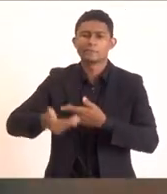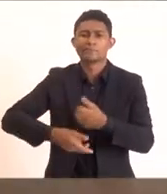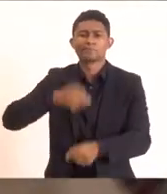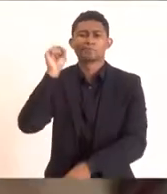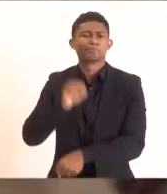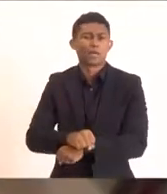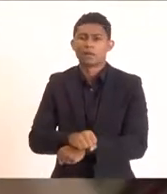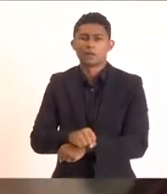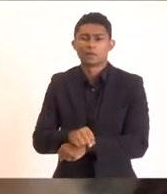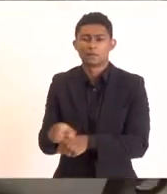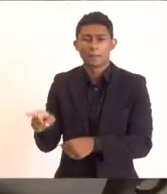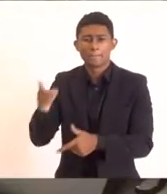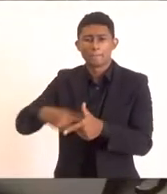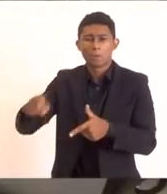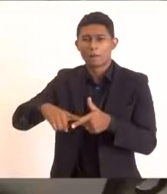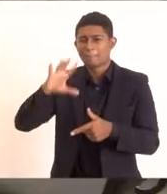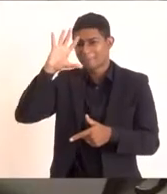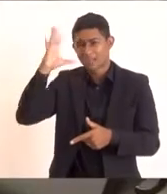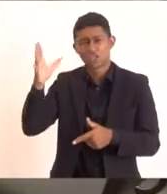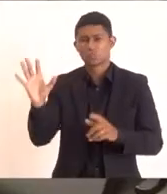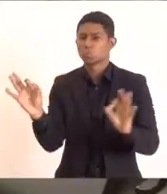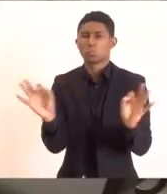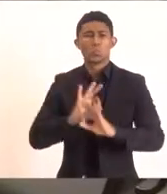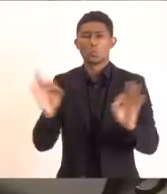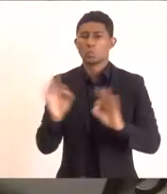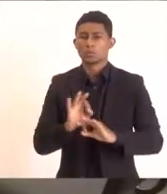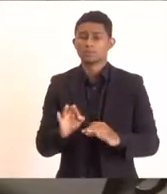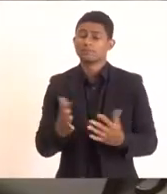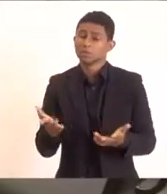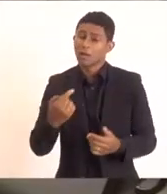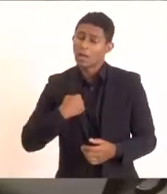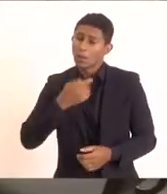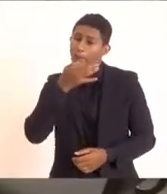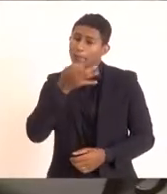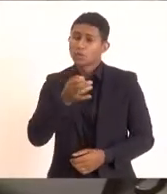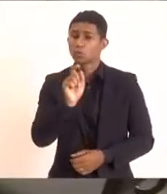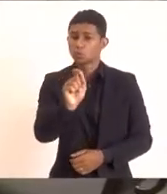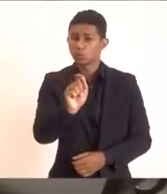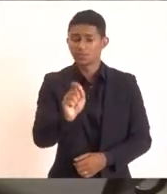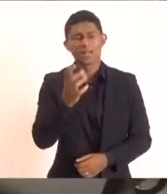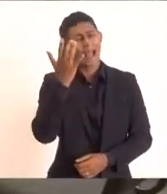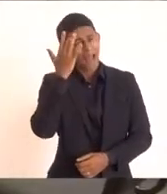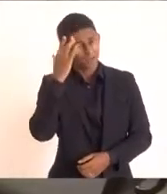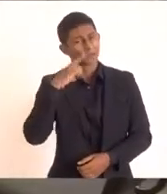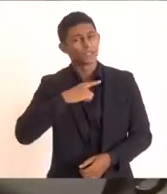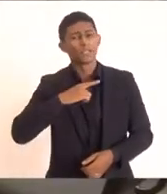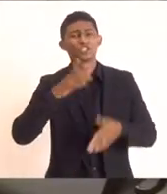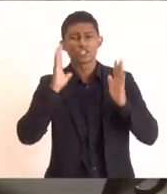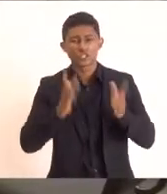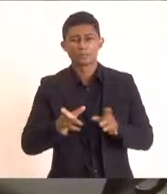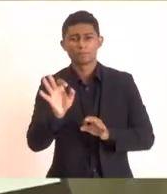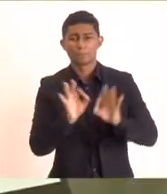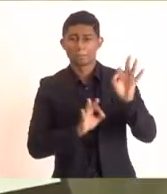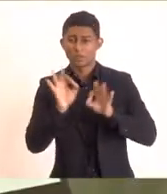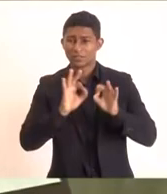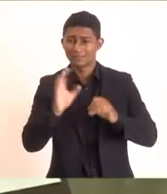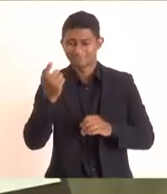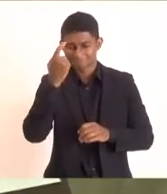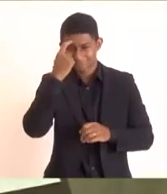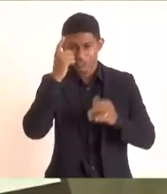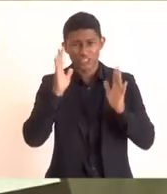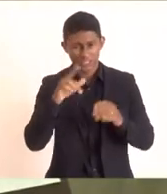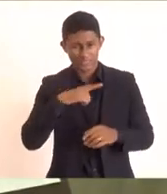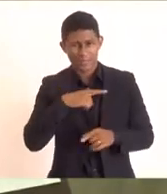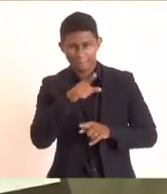não resolve o problema. A meu ver, me parece que já existe um projeto, uma ideia que eu